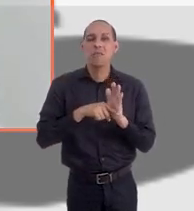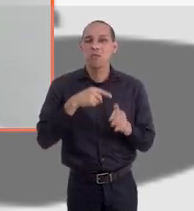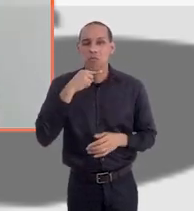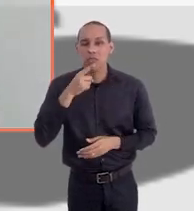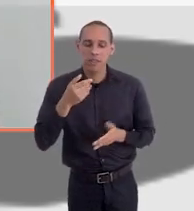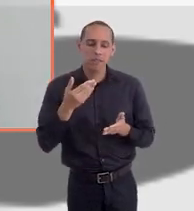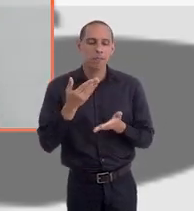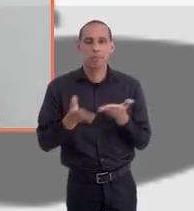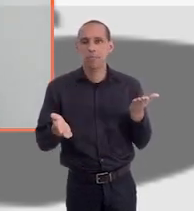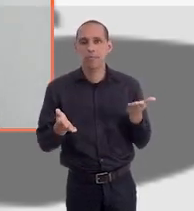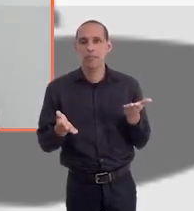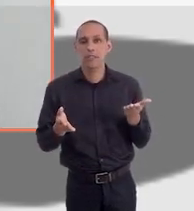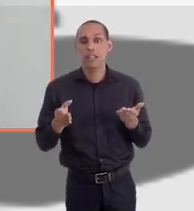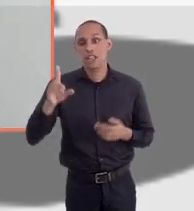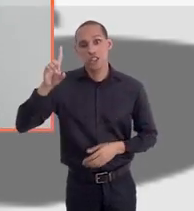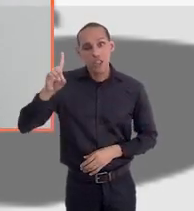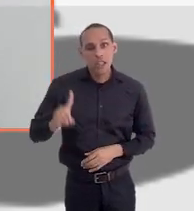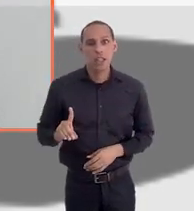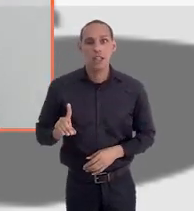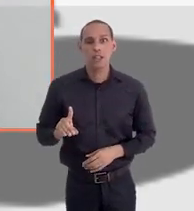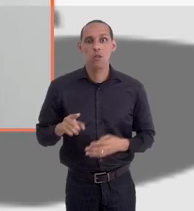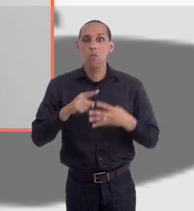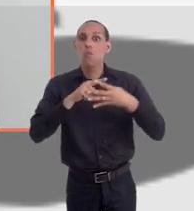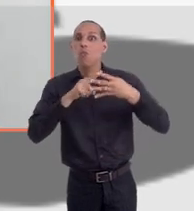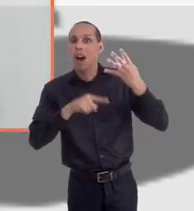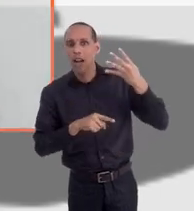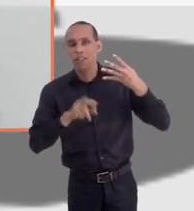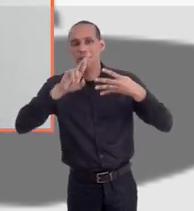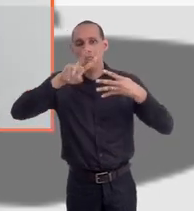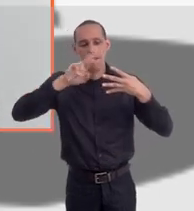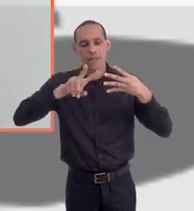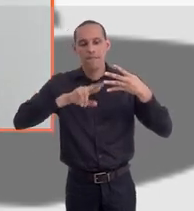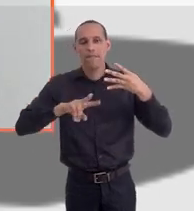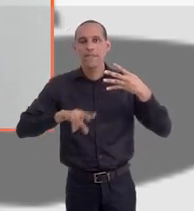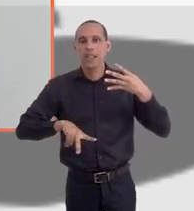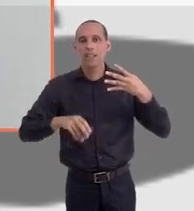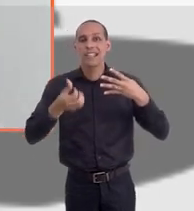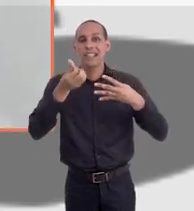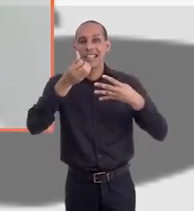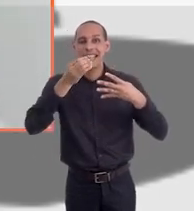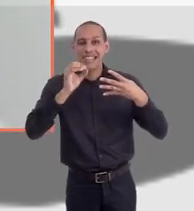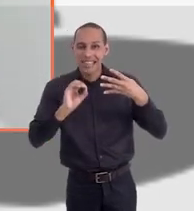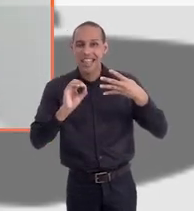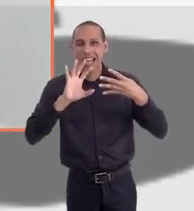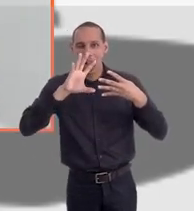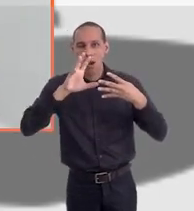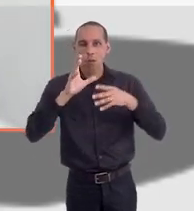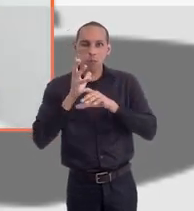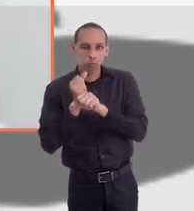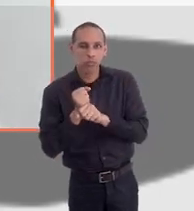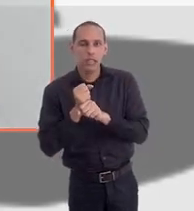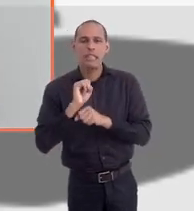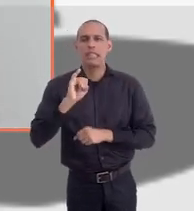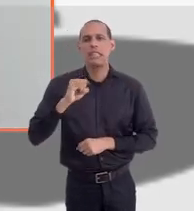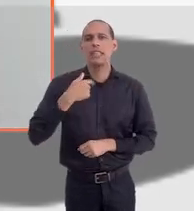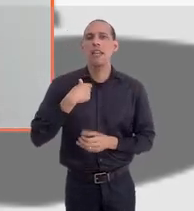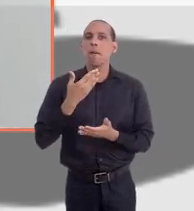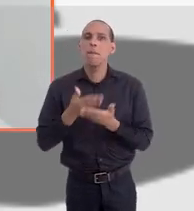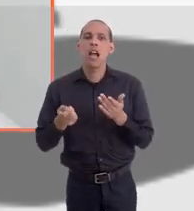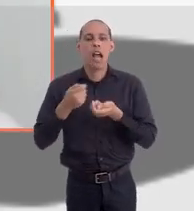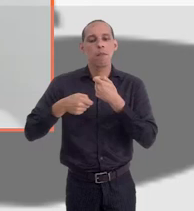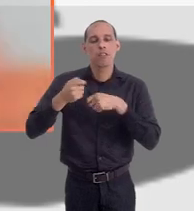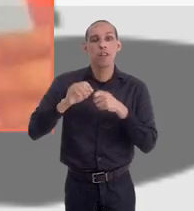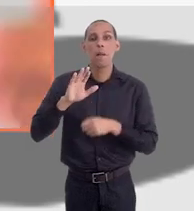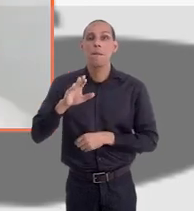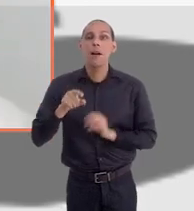reprovado. Mas do direito, como eu tenho quatro direitos ali, tenho 60 questões para responder, significa dizer que se eu zerar, por exemplo, em